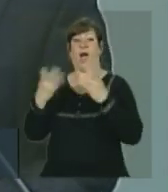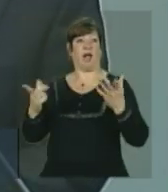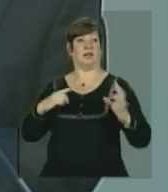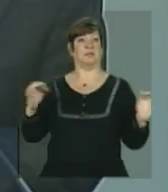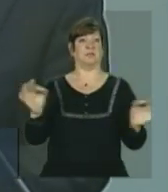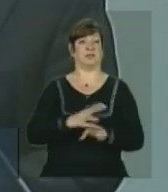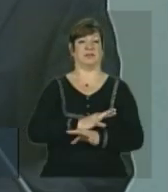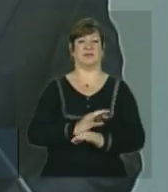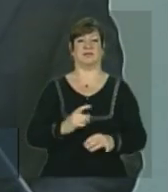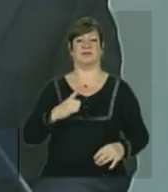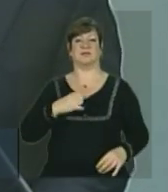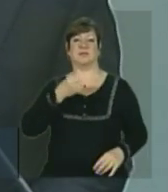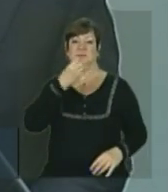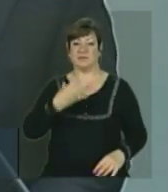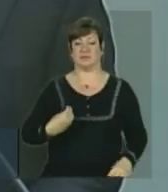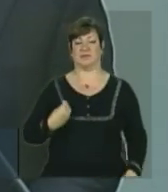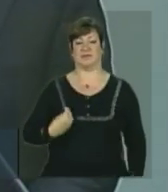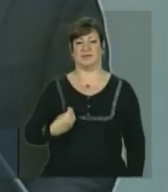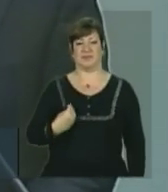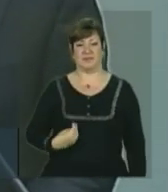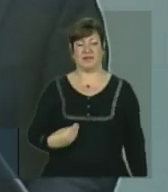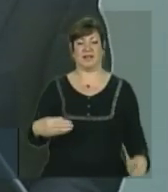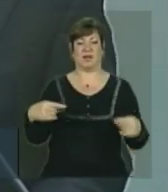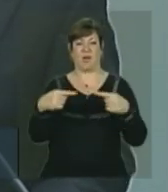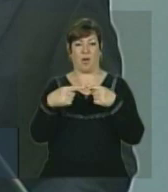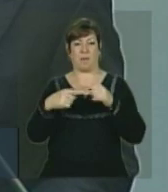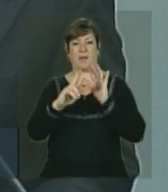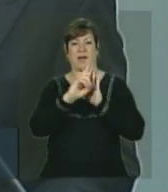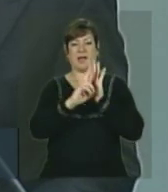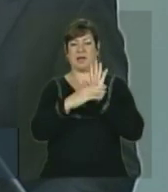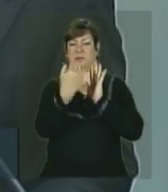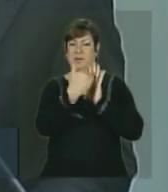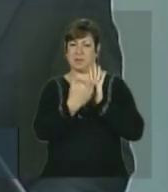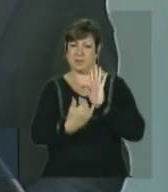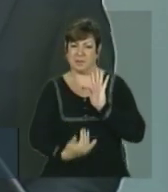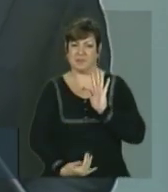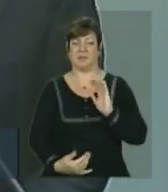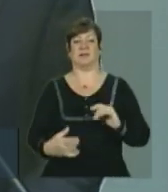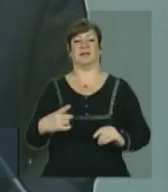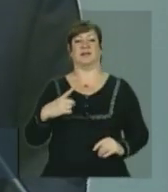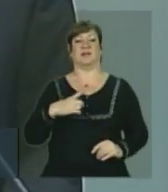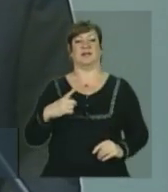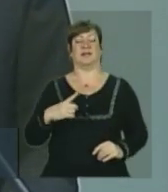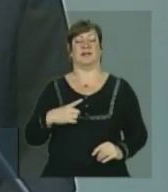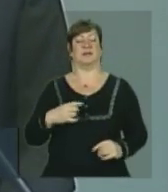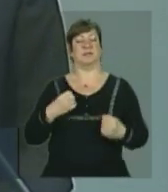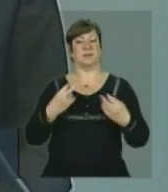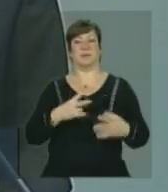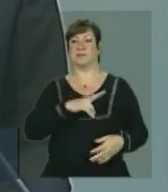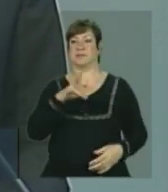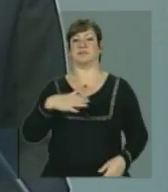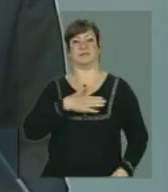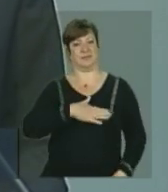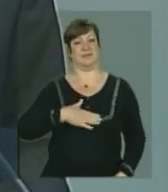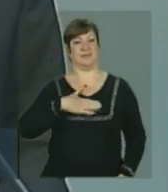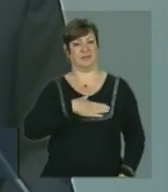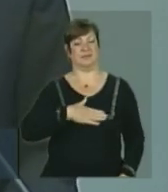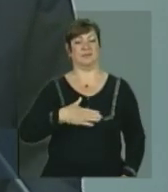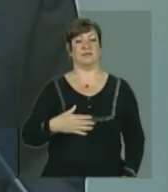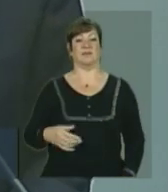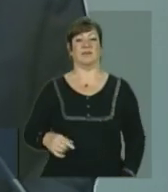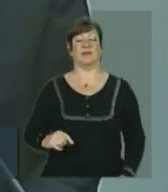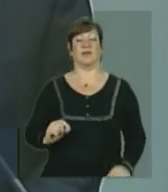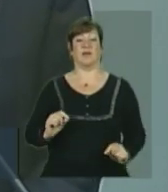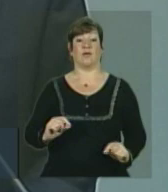absolutamente dentro dos padrões de conformidade. E, para que vocês tenham uma ideia da